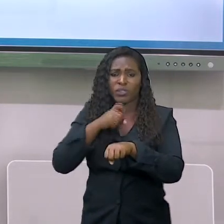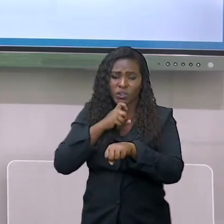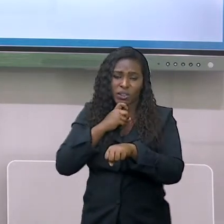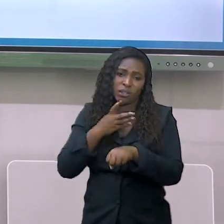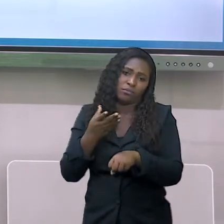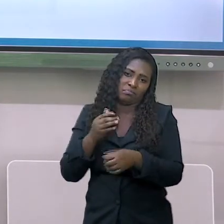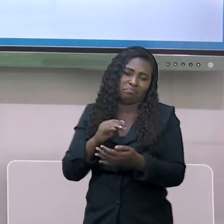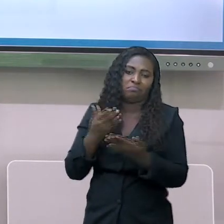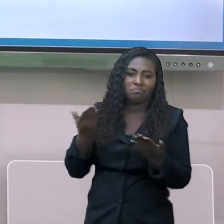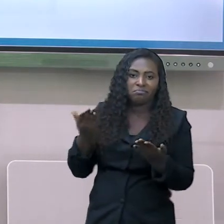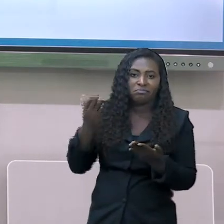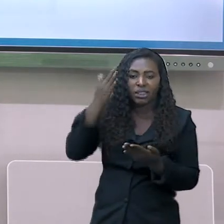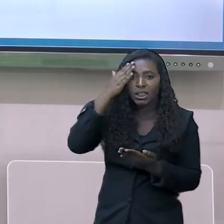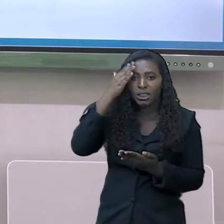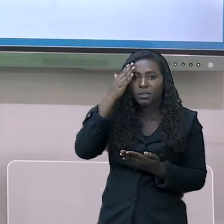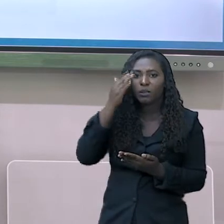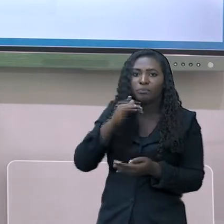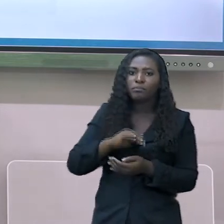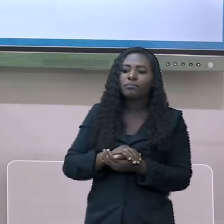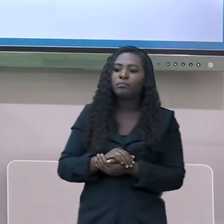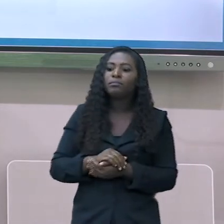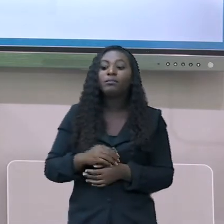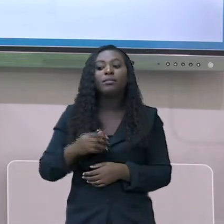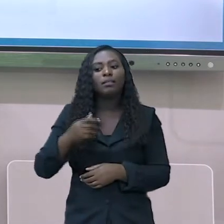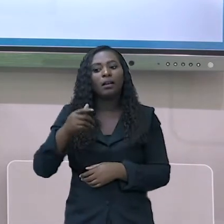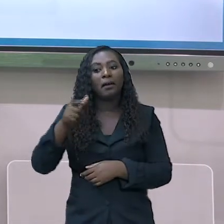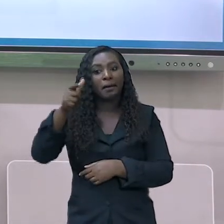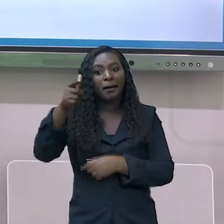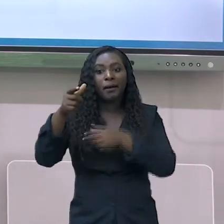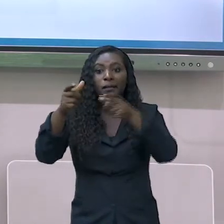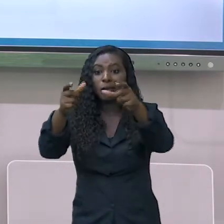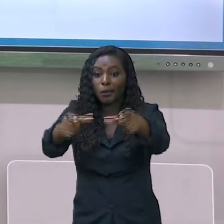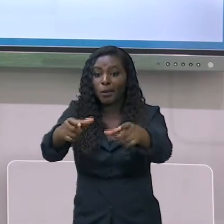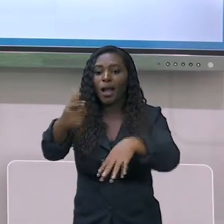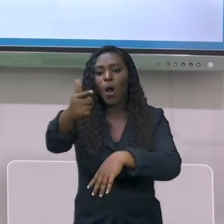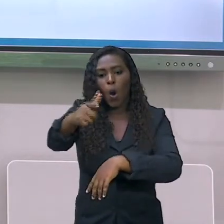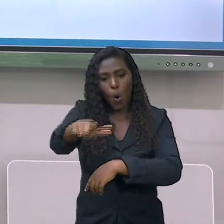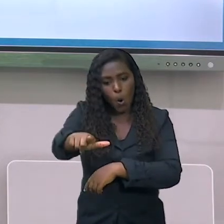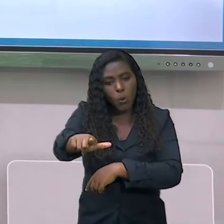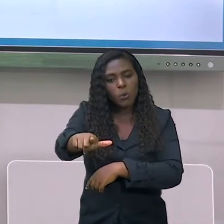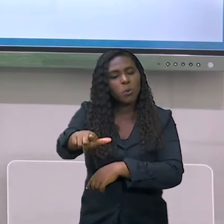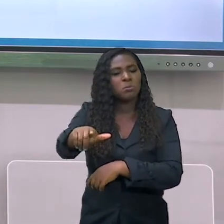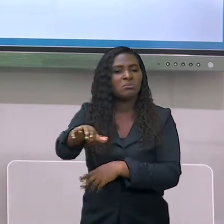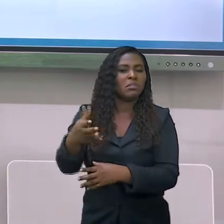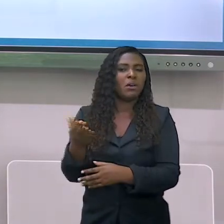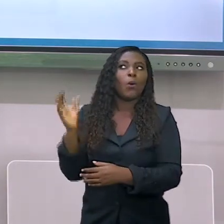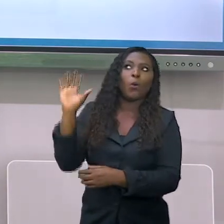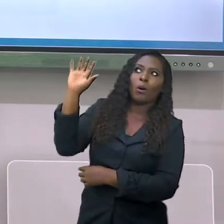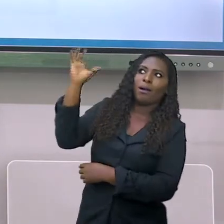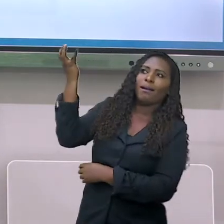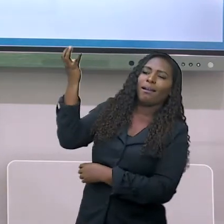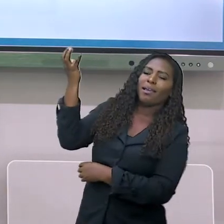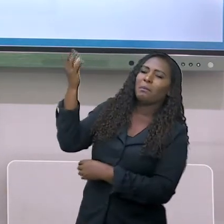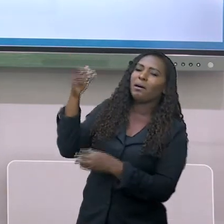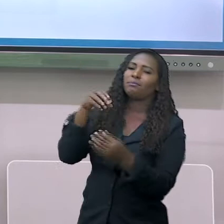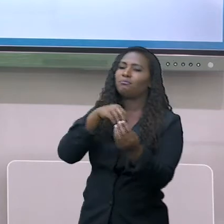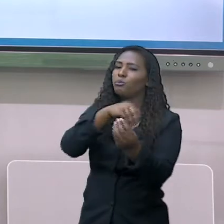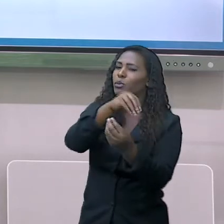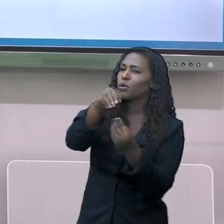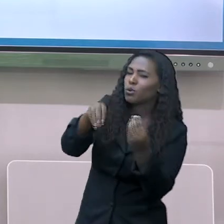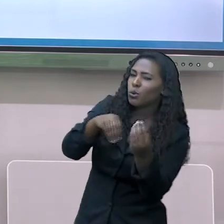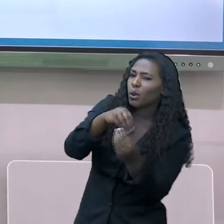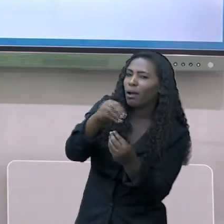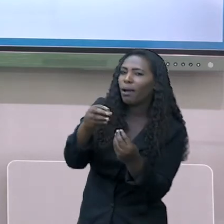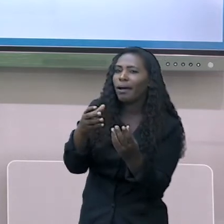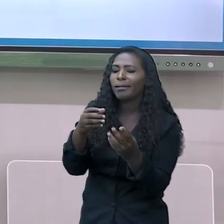E tem lugares que o clima já é mais ameno, durante o dia vai ter calor, mas nas